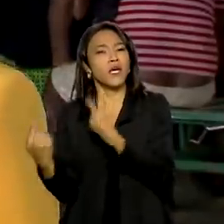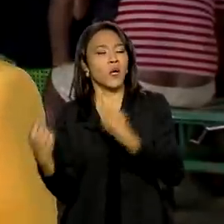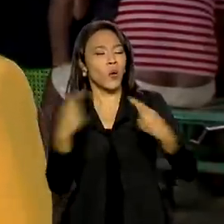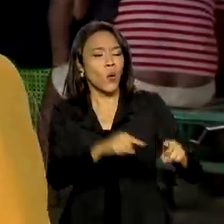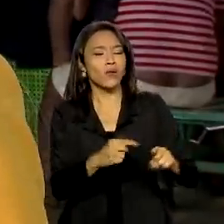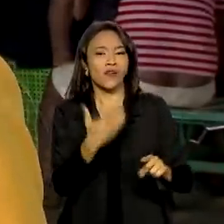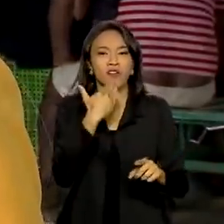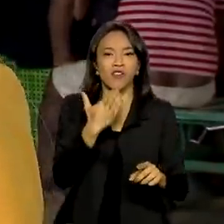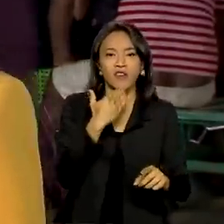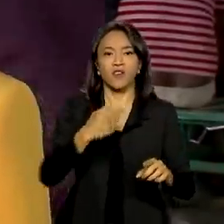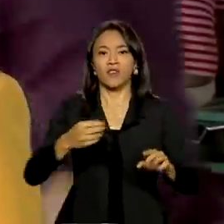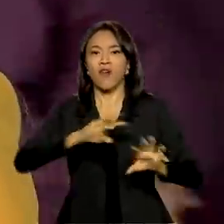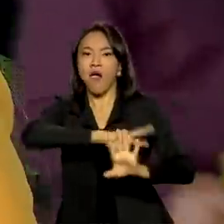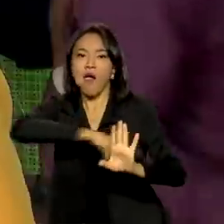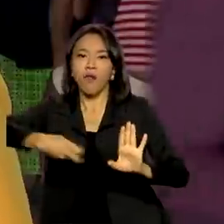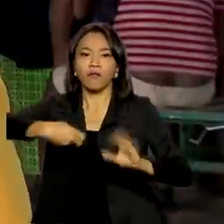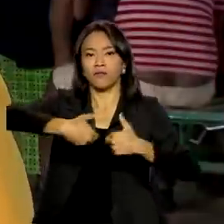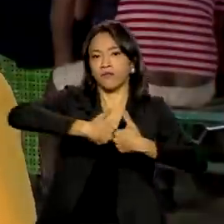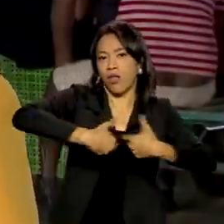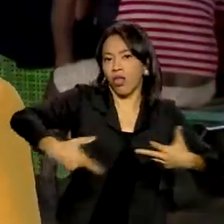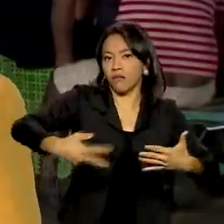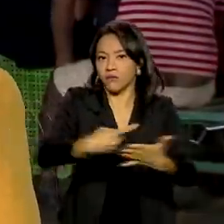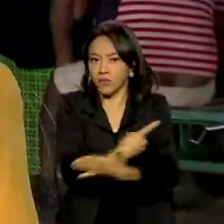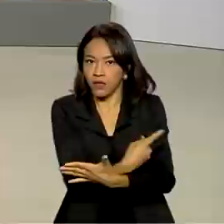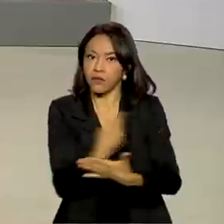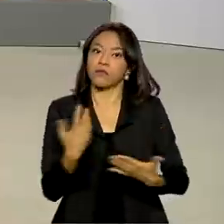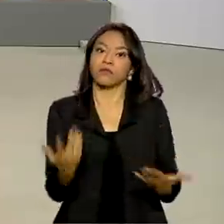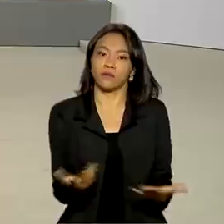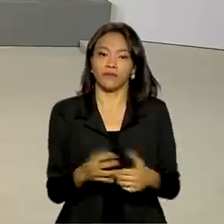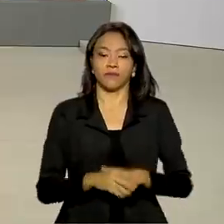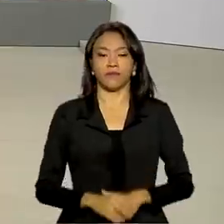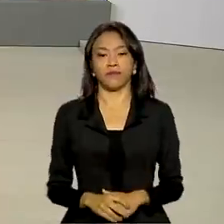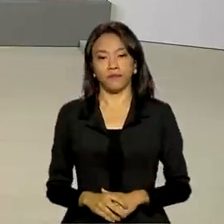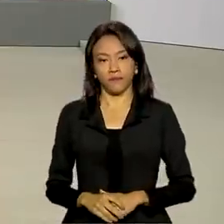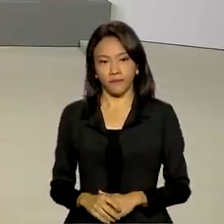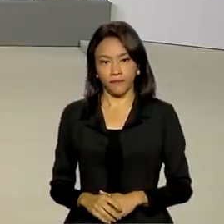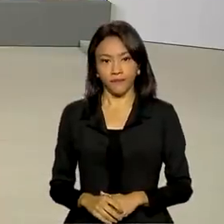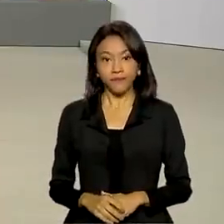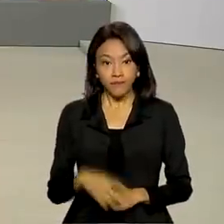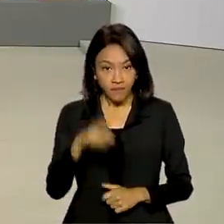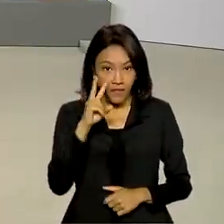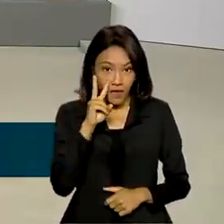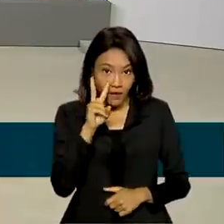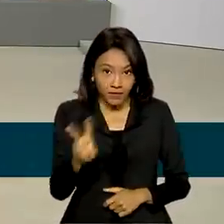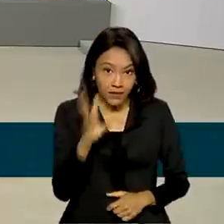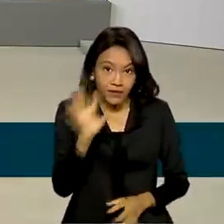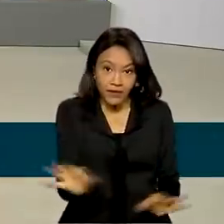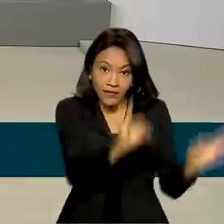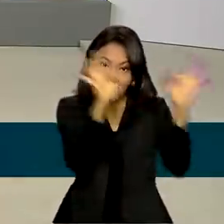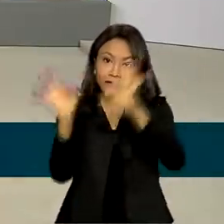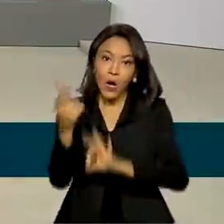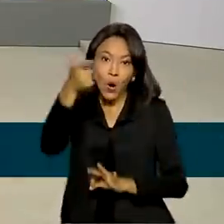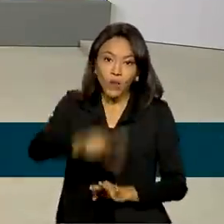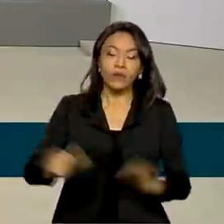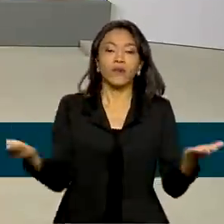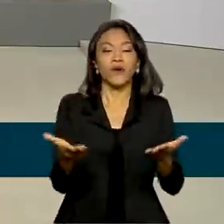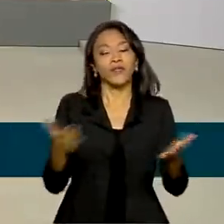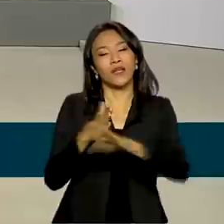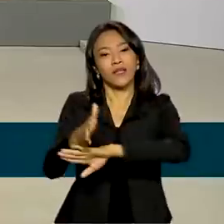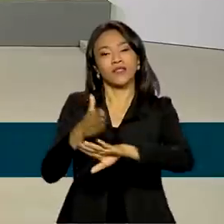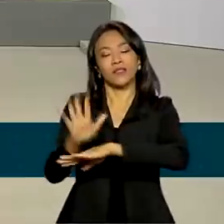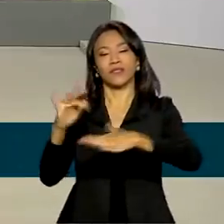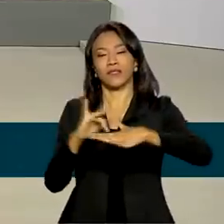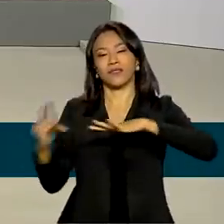irregularidades, porque está o direto produtor dessa plataforma. Para rever as reportagens de hoje, acesse as nossas